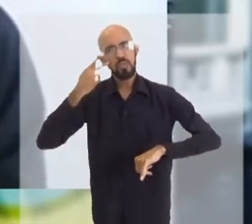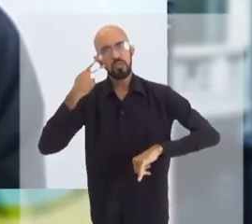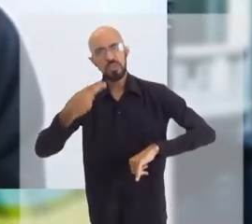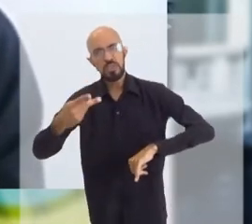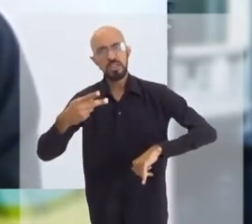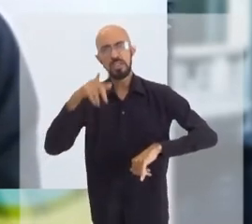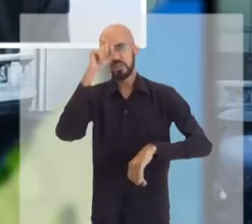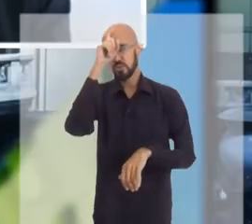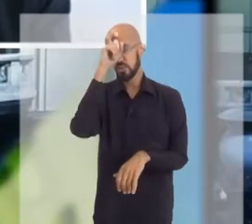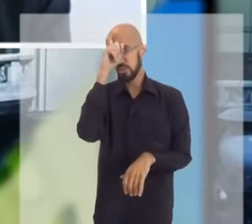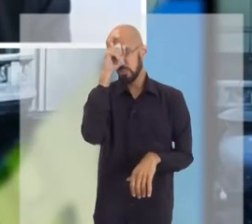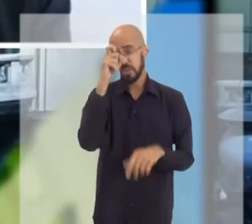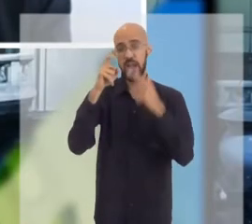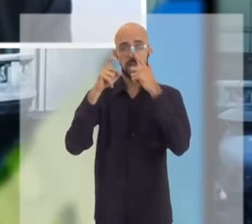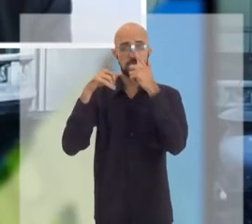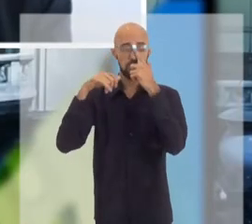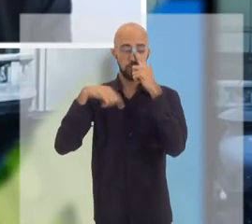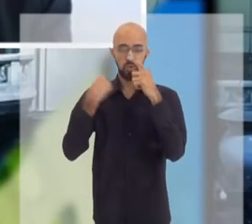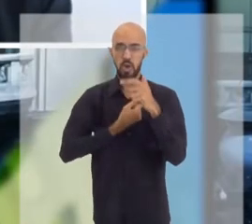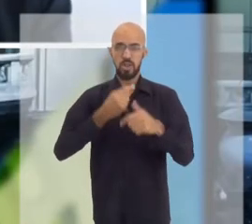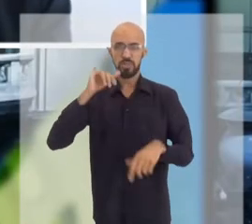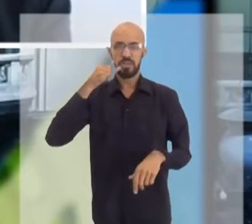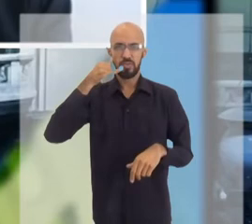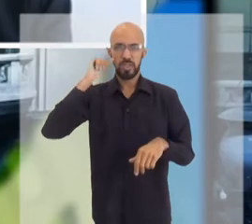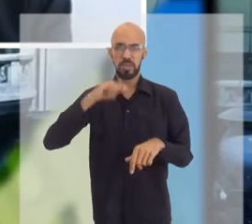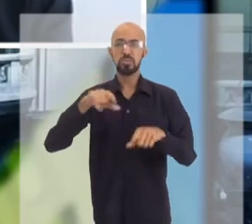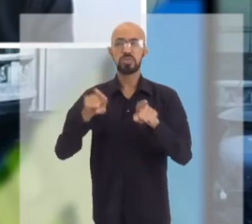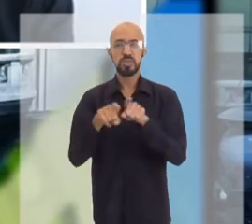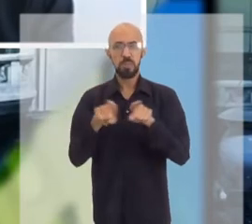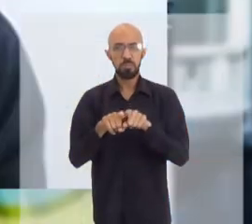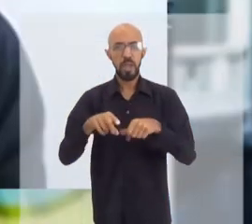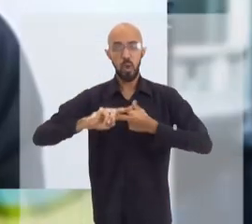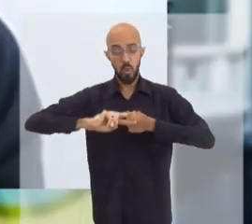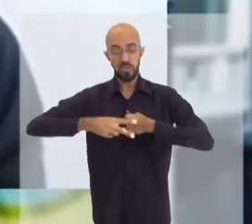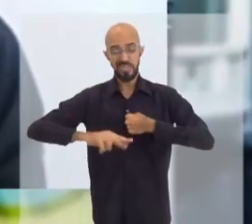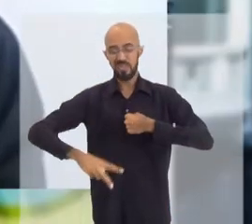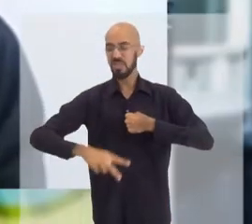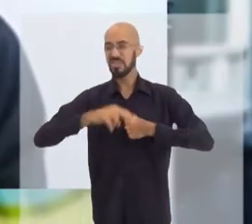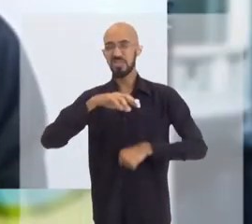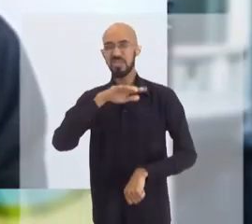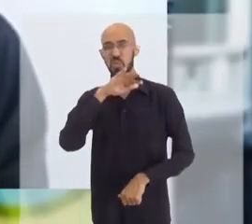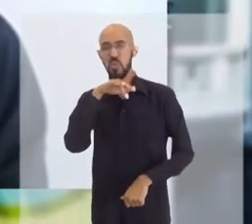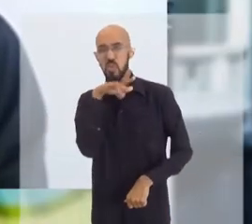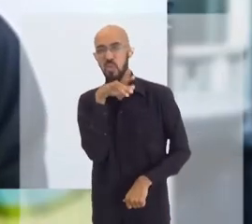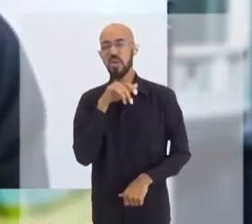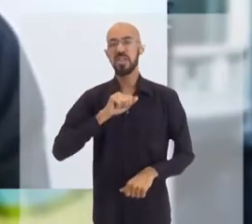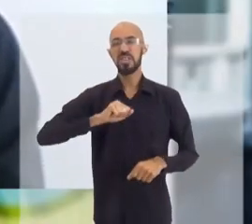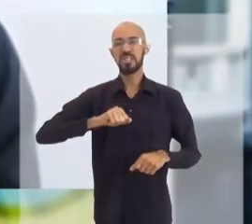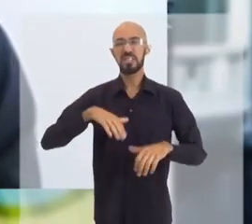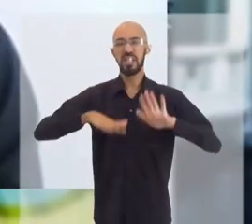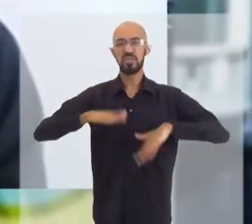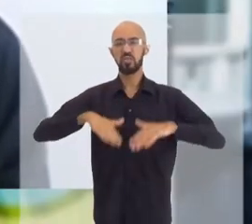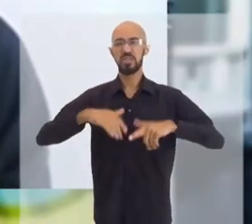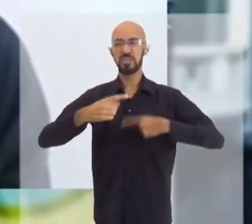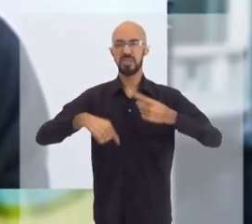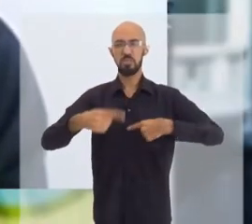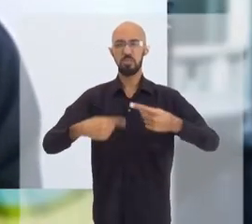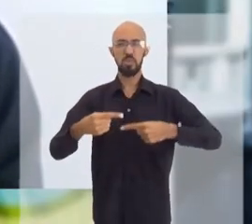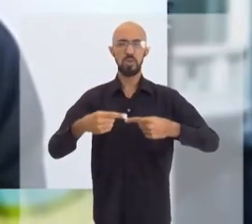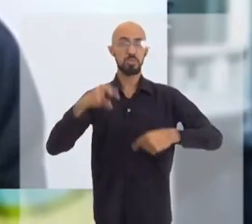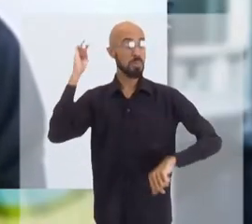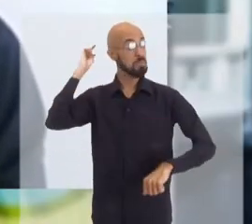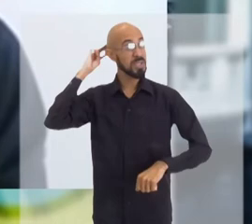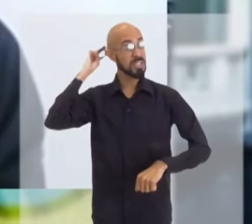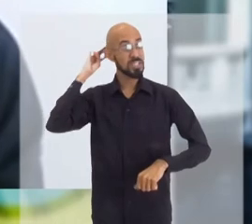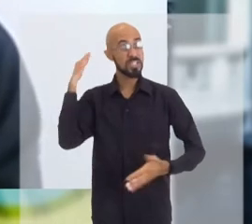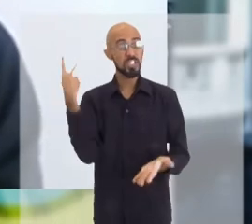visitas ao serviço de saúde prevenidas, quantas sequelas evitadas dessas crianças que ficavam muitas vezes depois